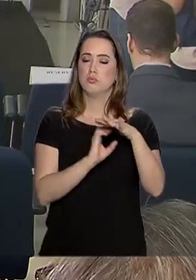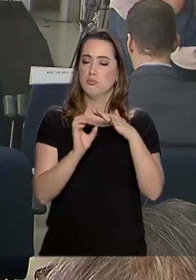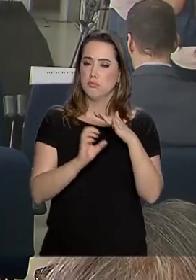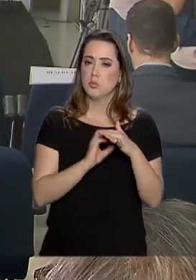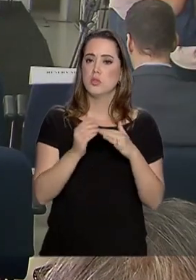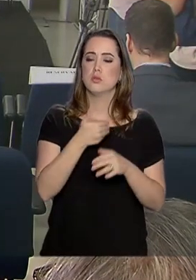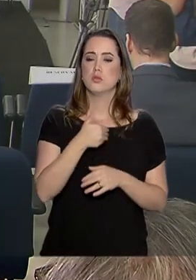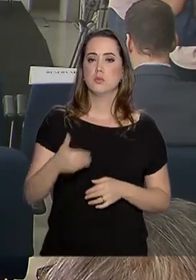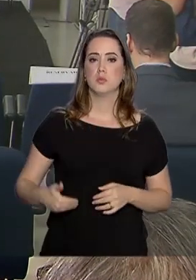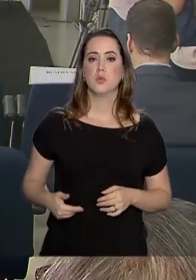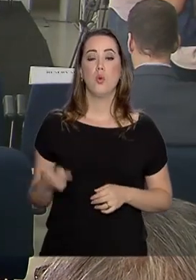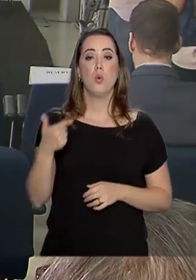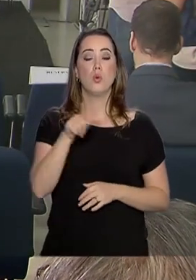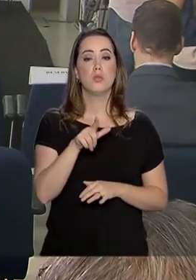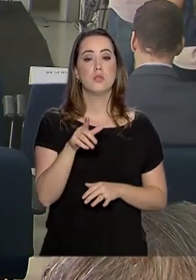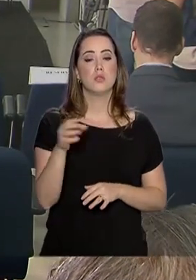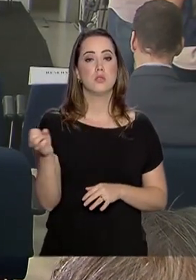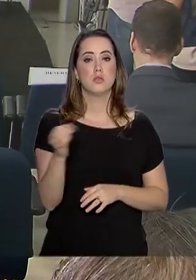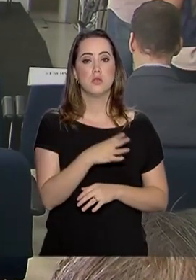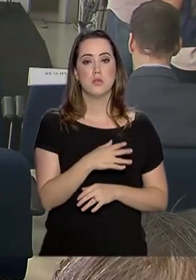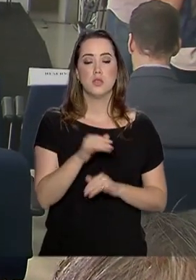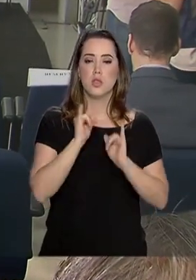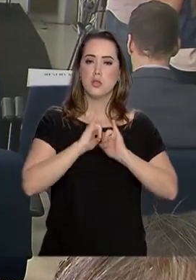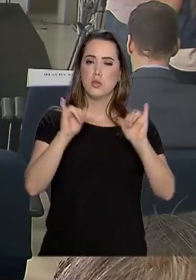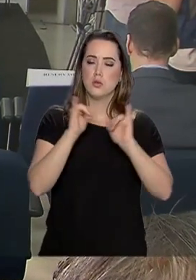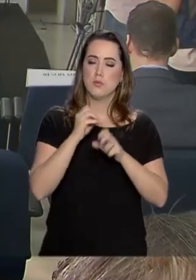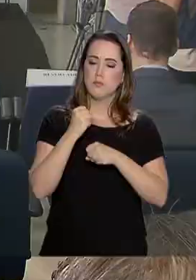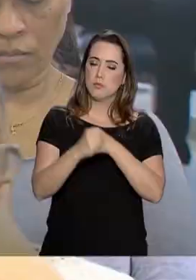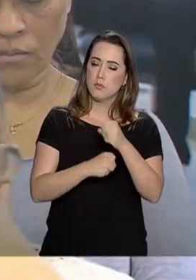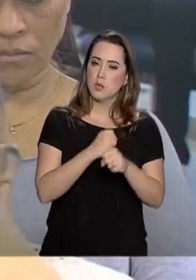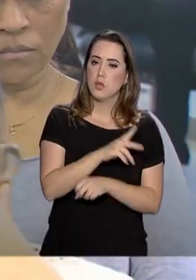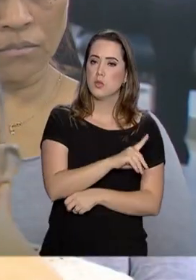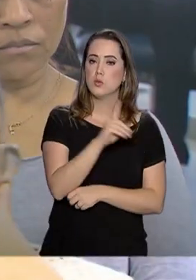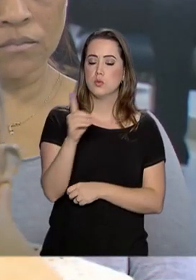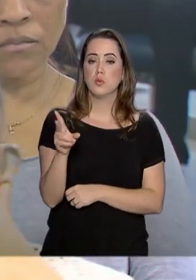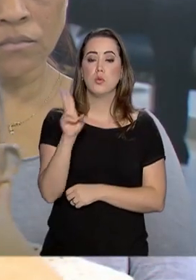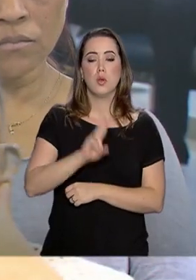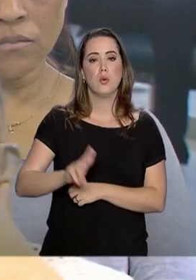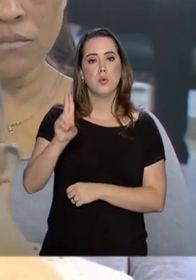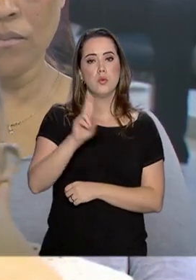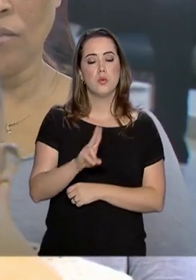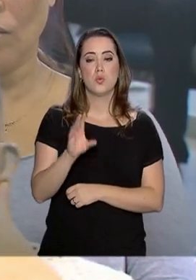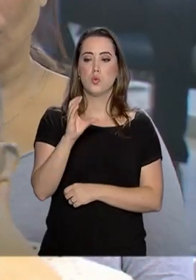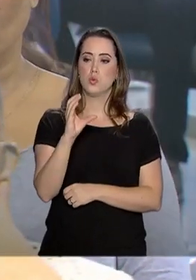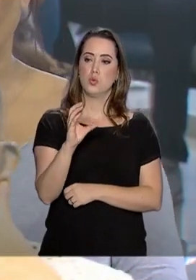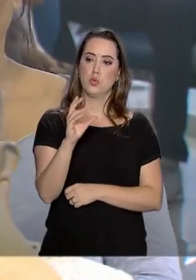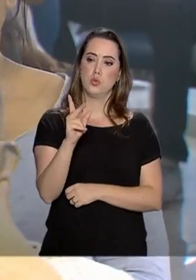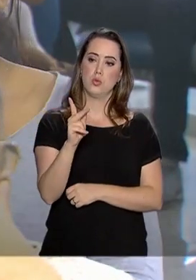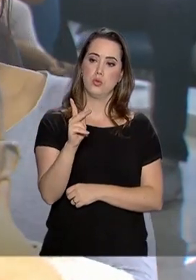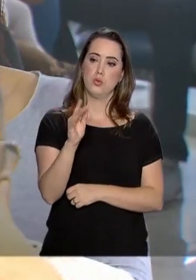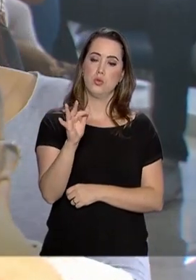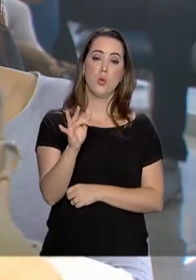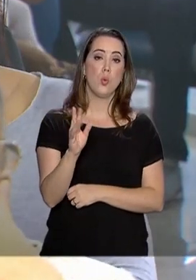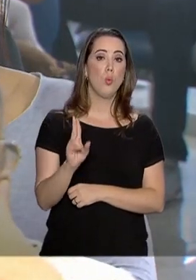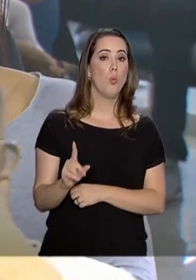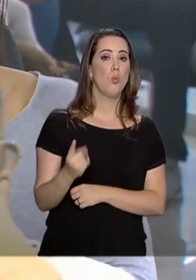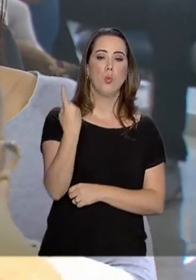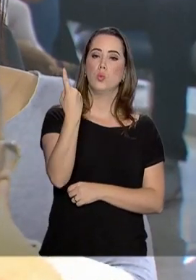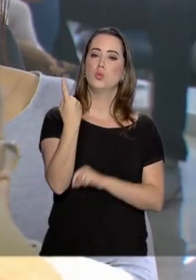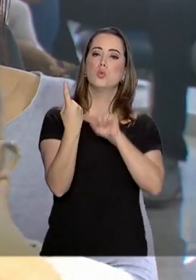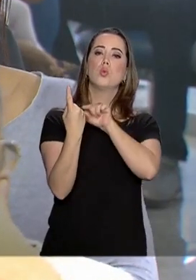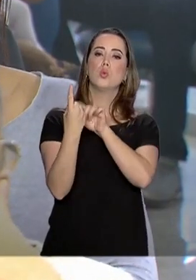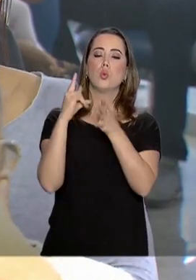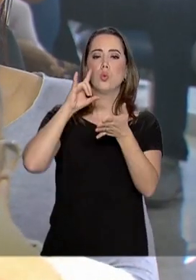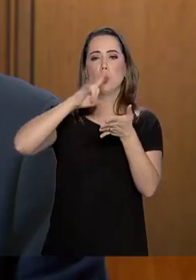Outra novidade que deve ser anunciada pelo governo nos próximos dias é o uso do CPF como o único documento de